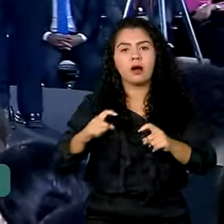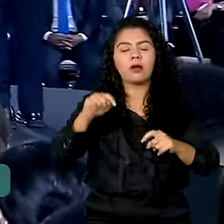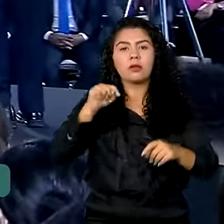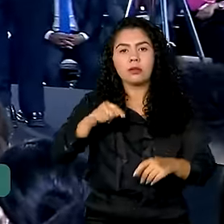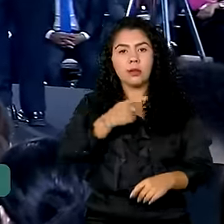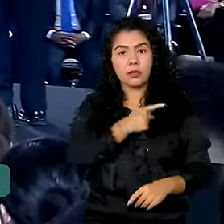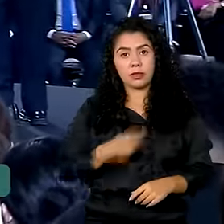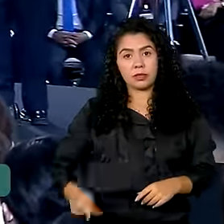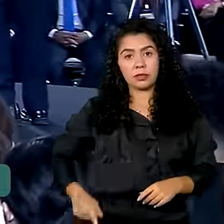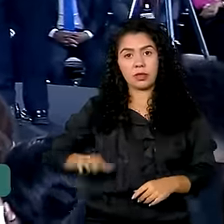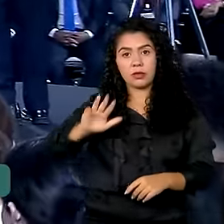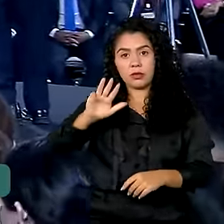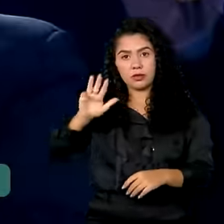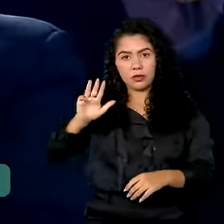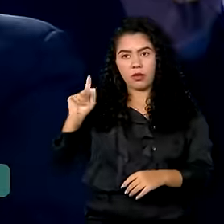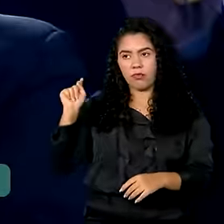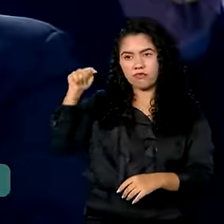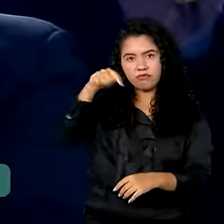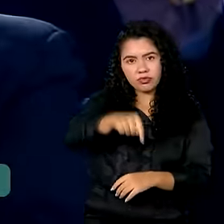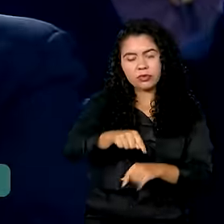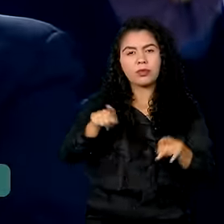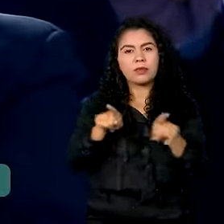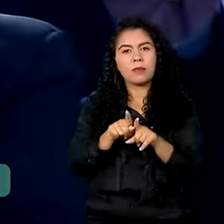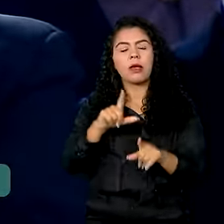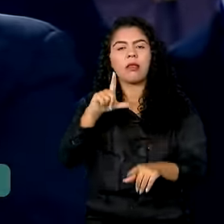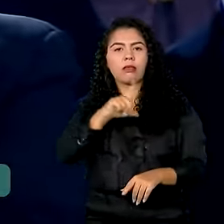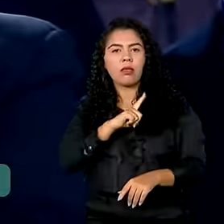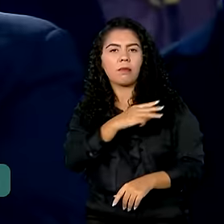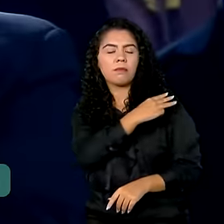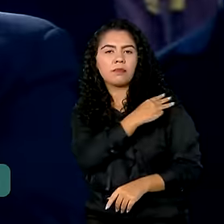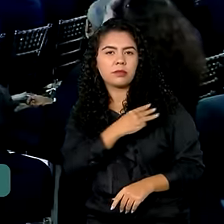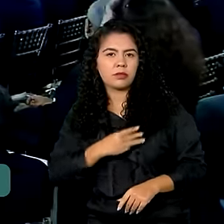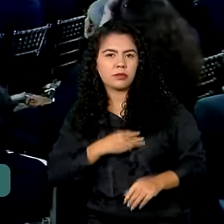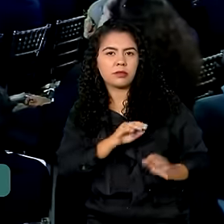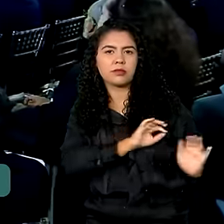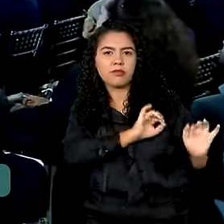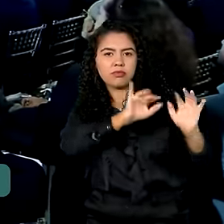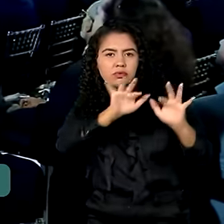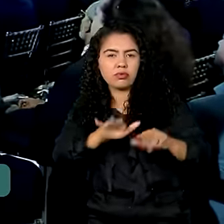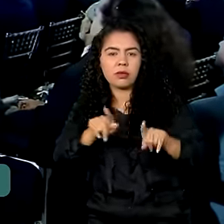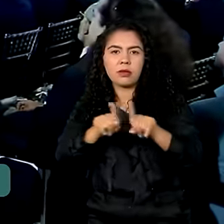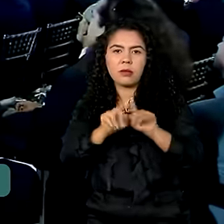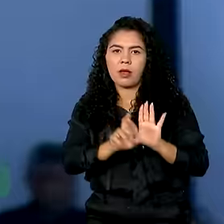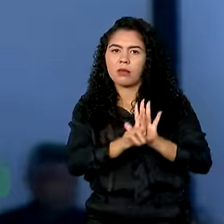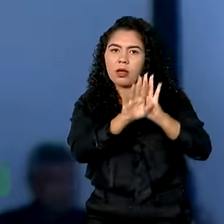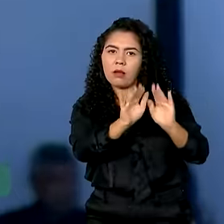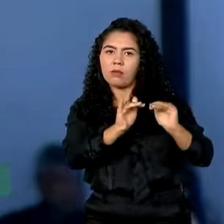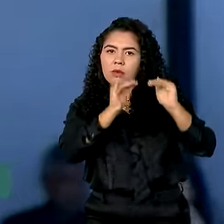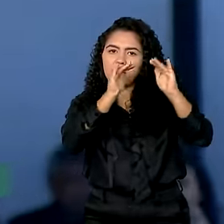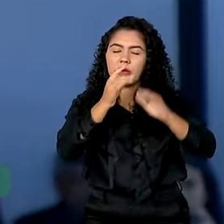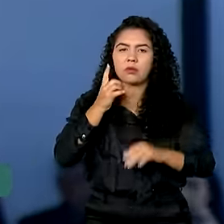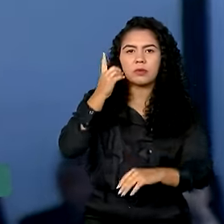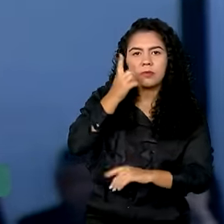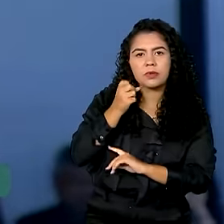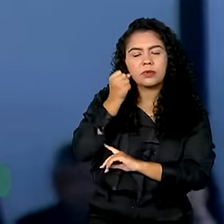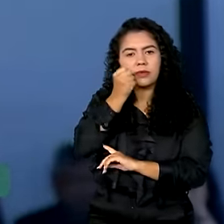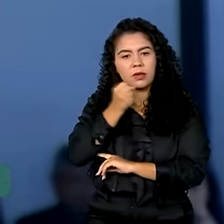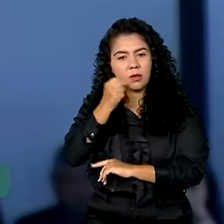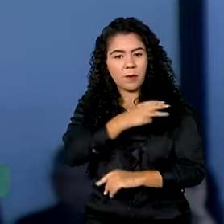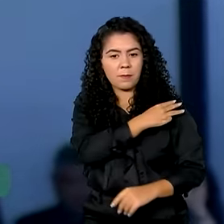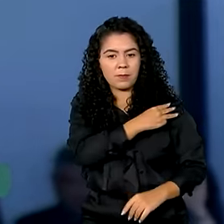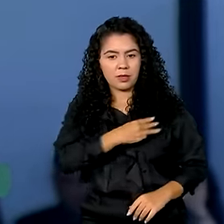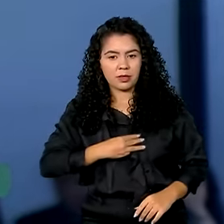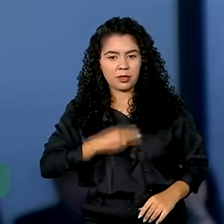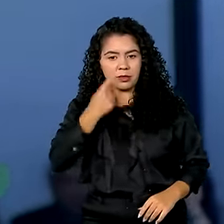Nacional da Indústria da Construção reuniu ministros, parlamentares e outras autoridades. O ministro das cidades,